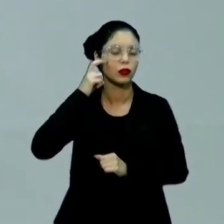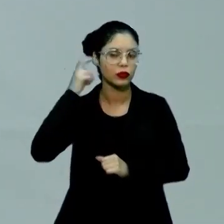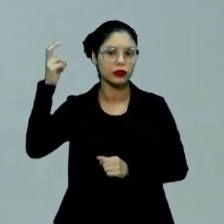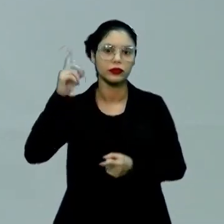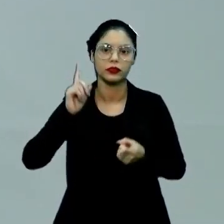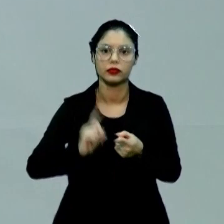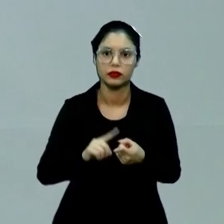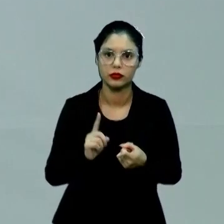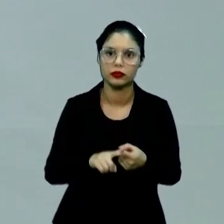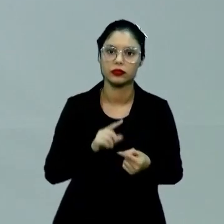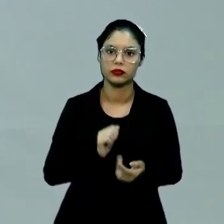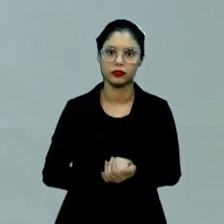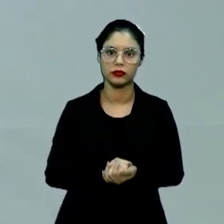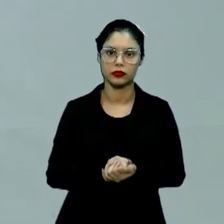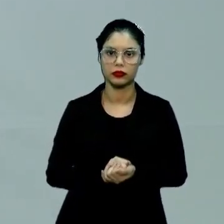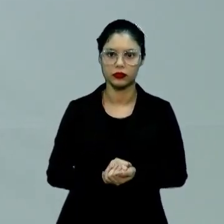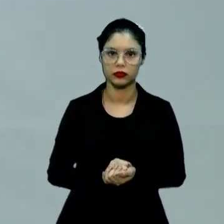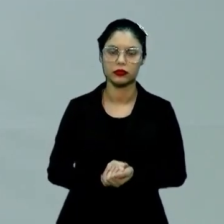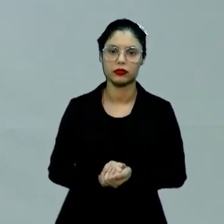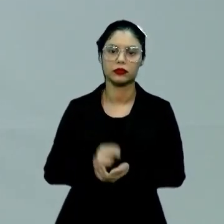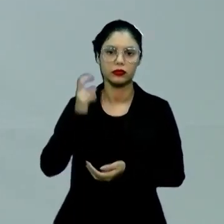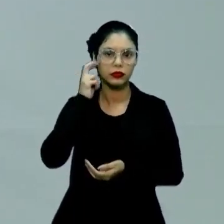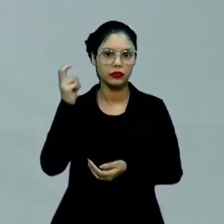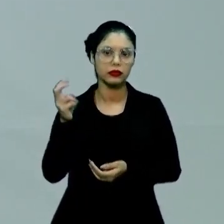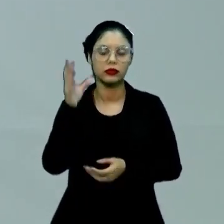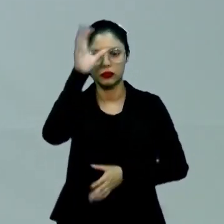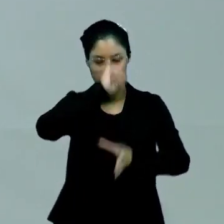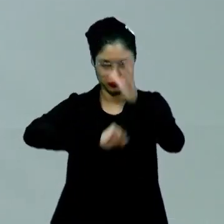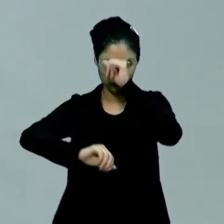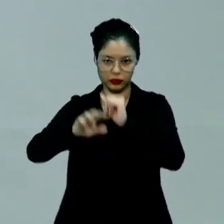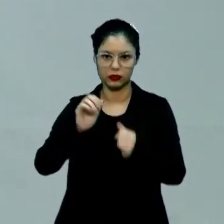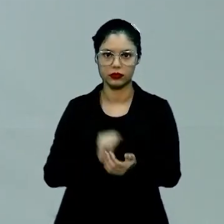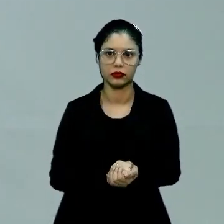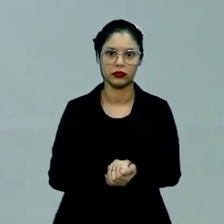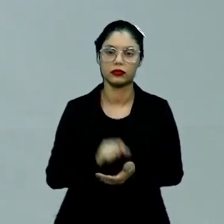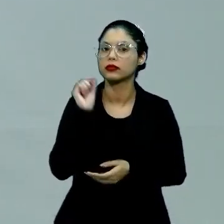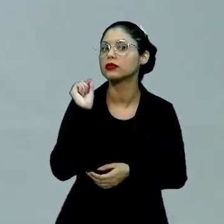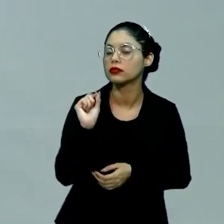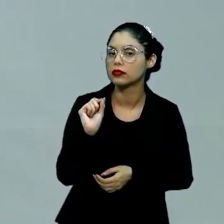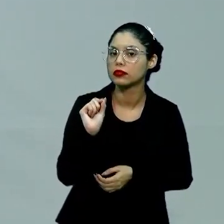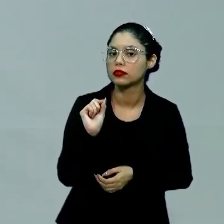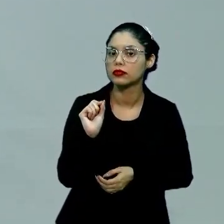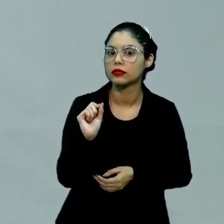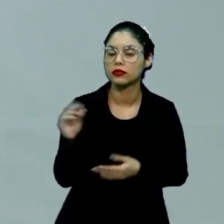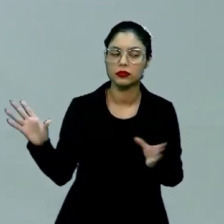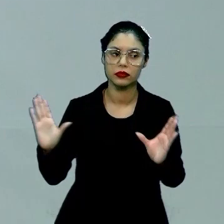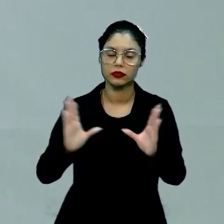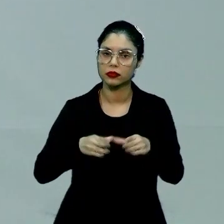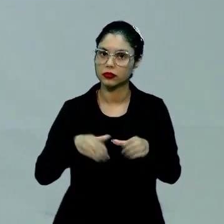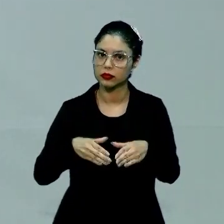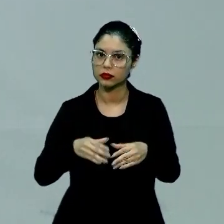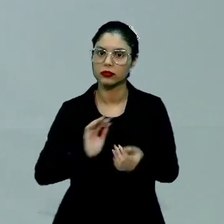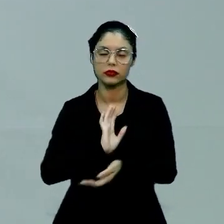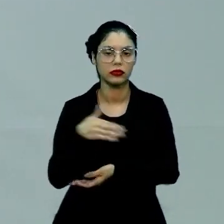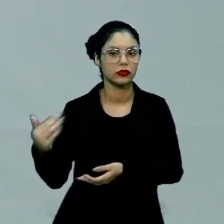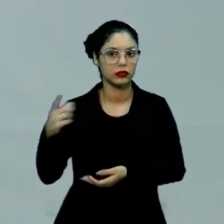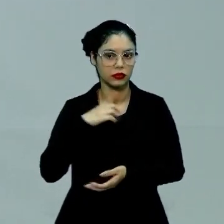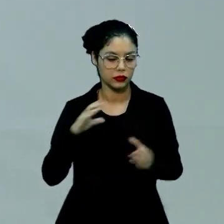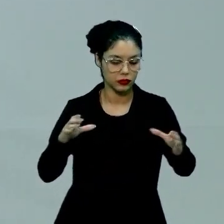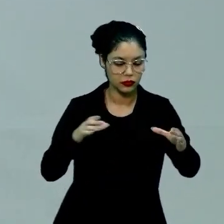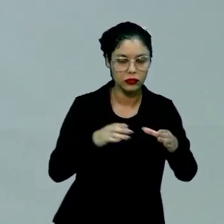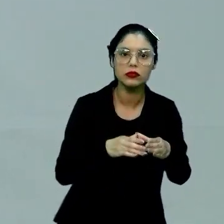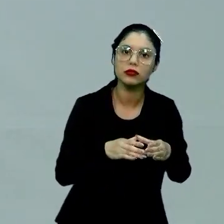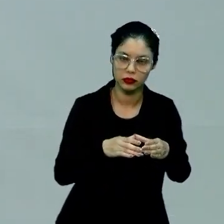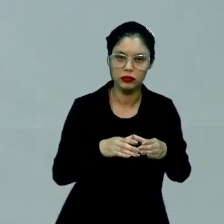Por quê, professor? Cultura, conhecimento. Conhecimento de quem? De determinado grupo. Então, quando a gente tem um grupo,